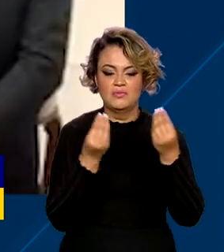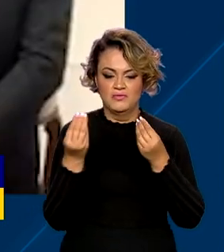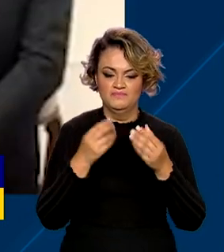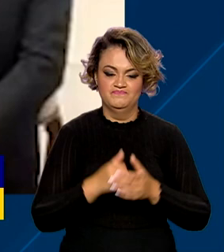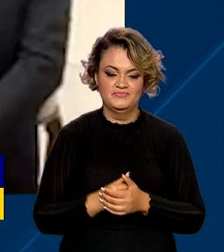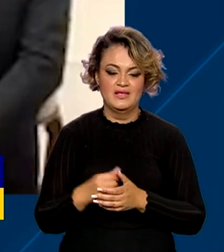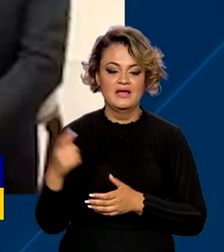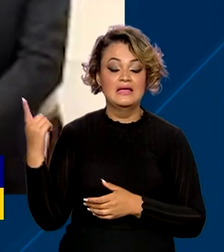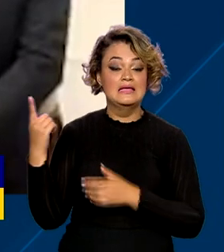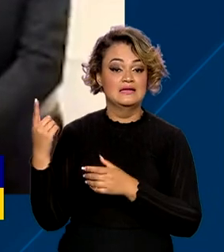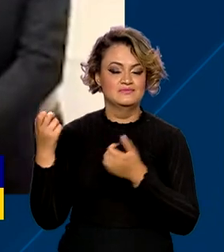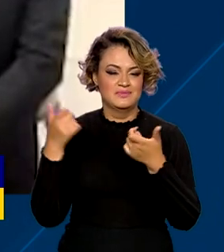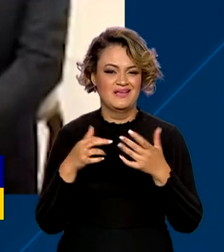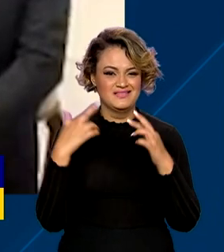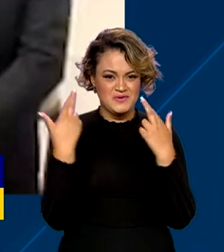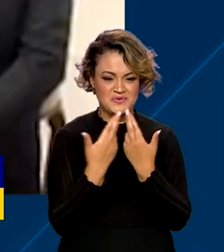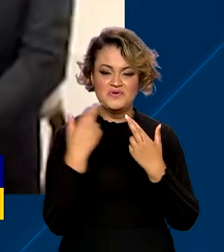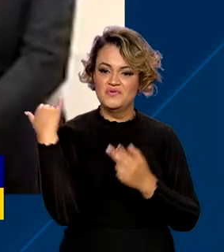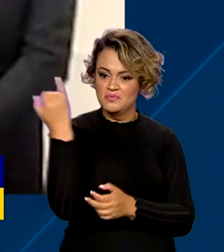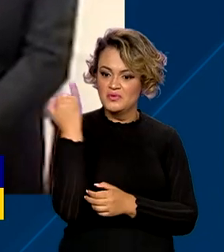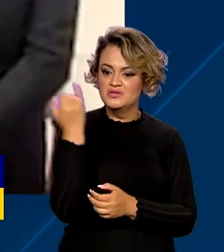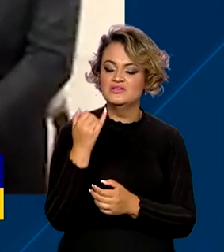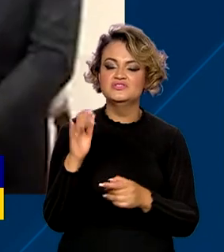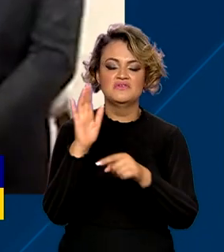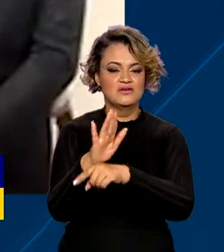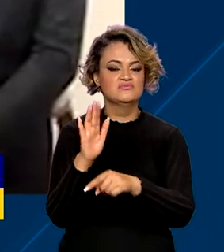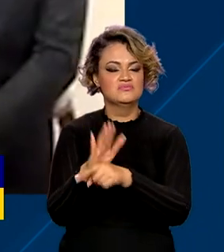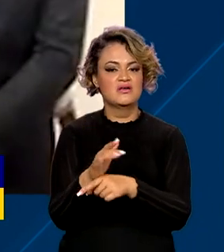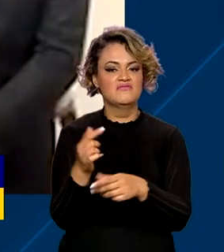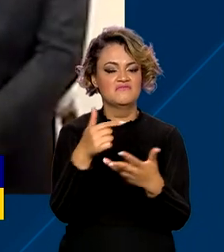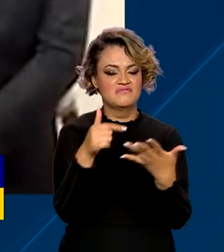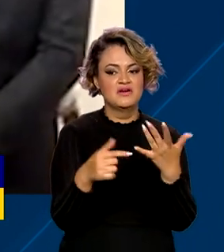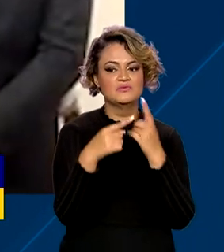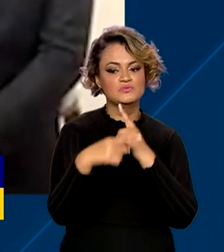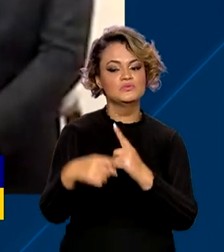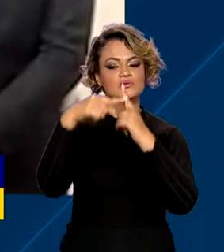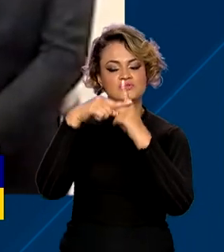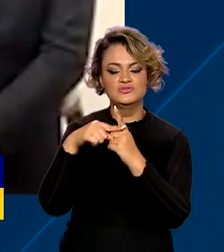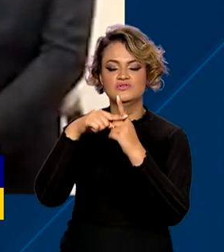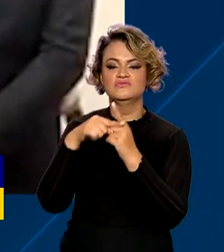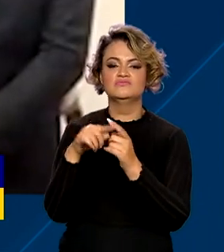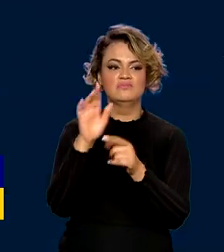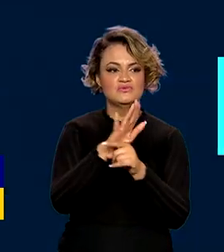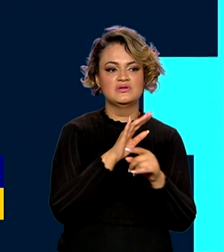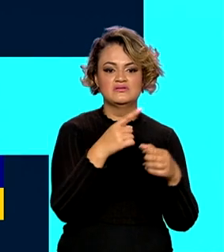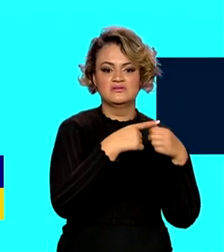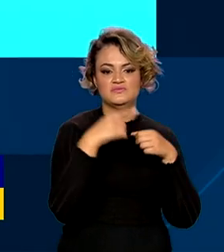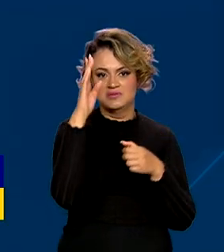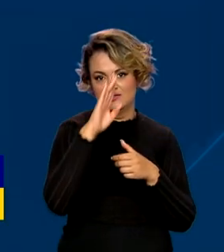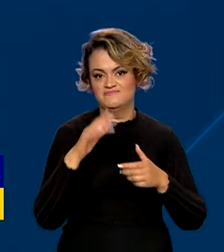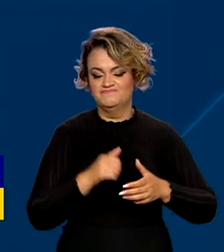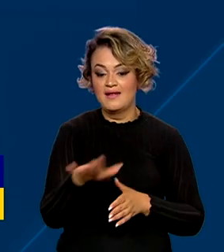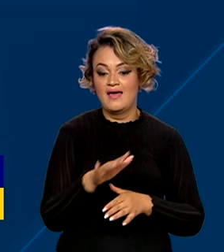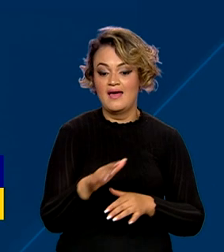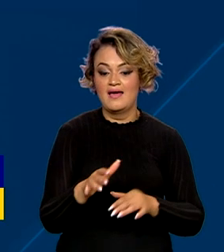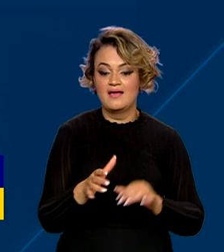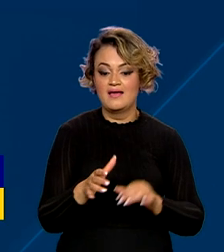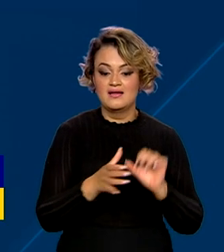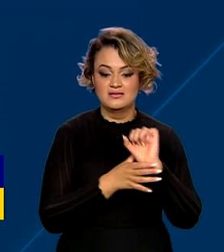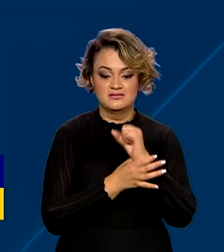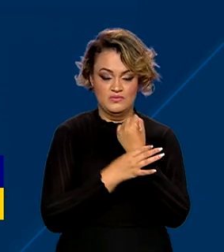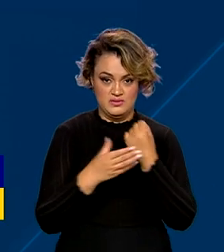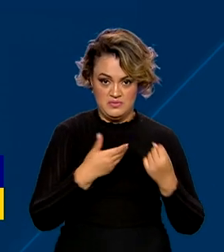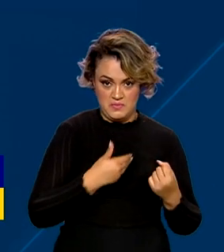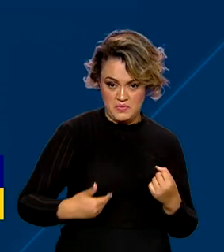importantíssima e eu acredito que isso vai gerar muitos frutos para o futuro das nossas cidades brasileiras. No campo da segurança pública,